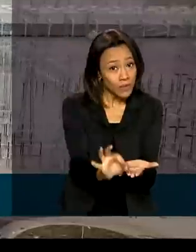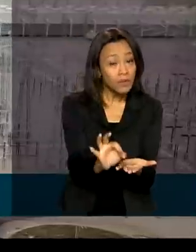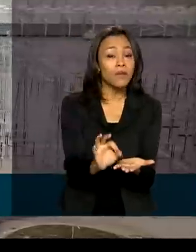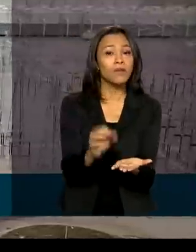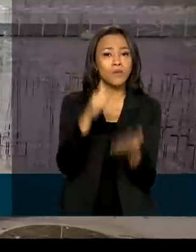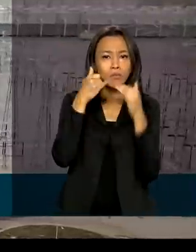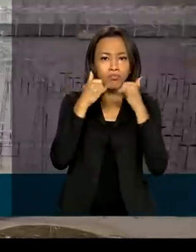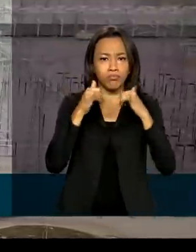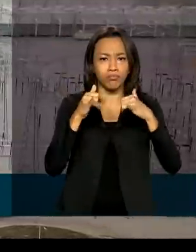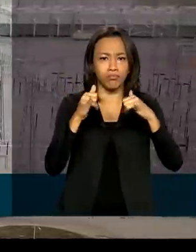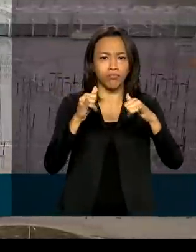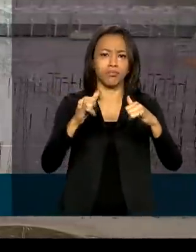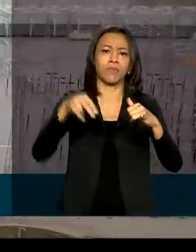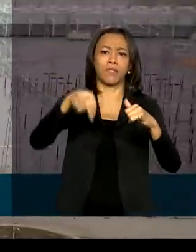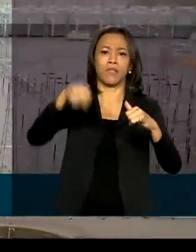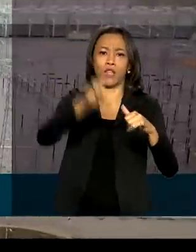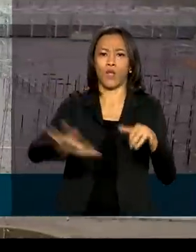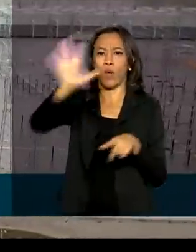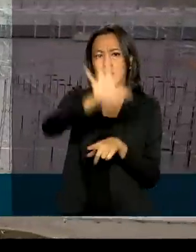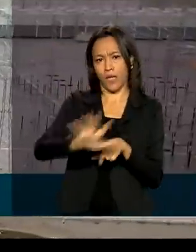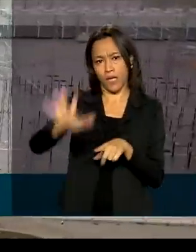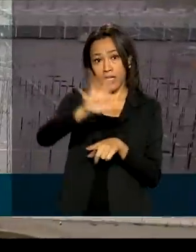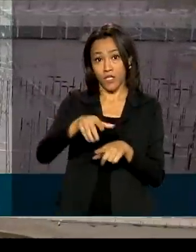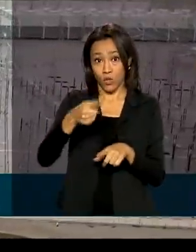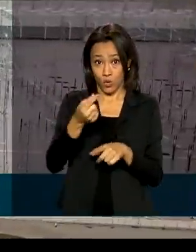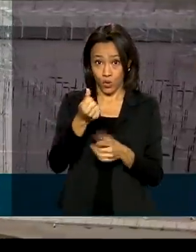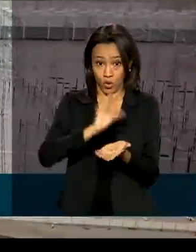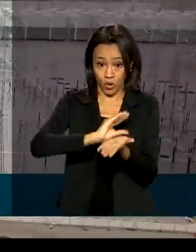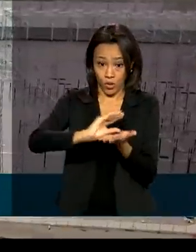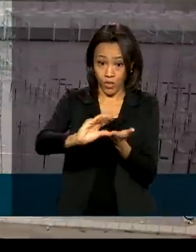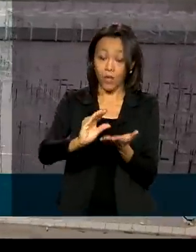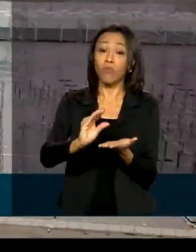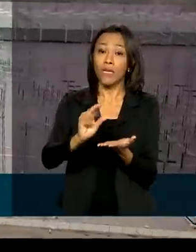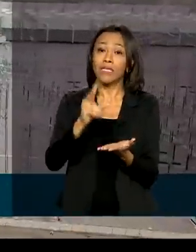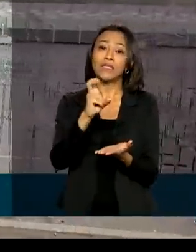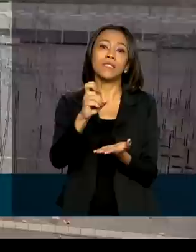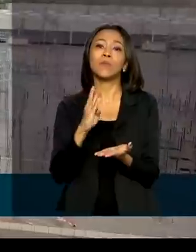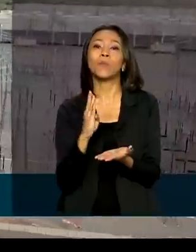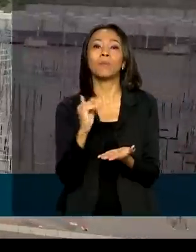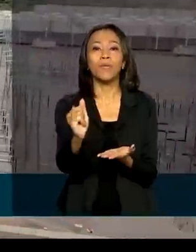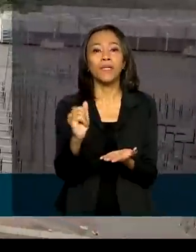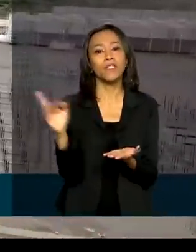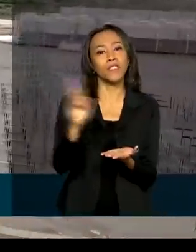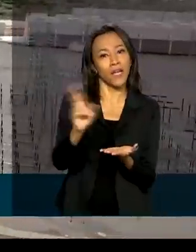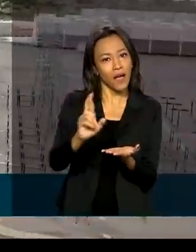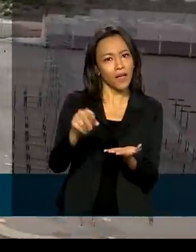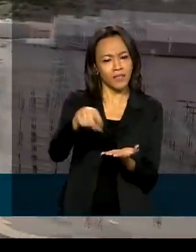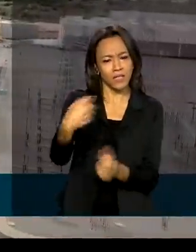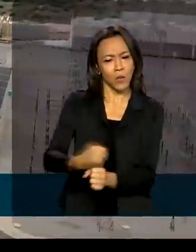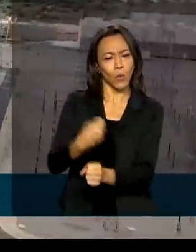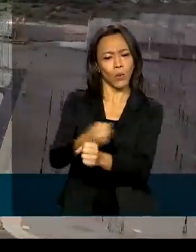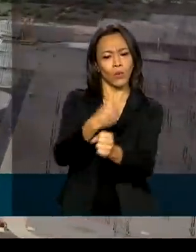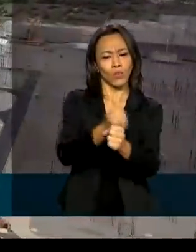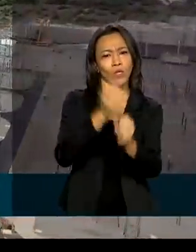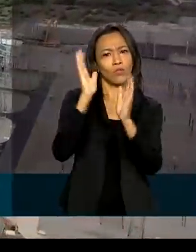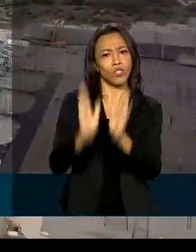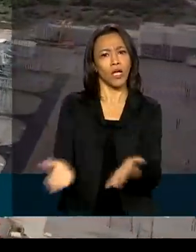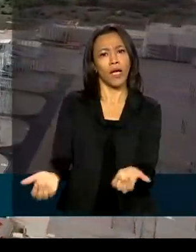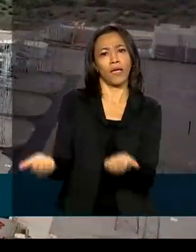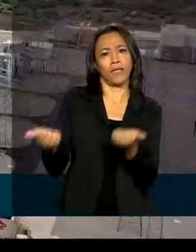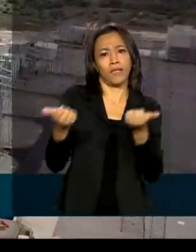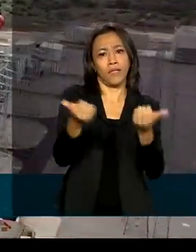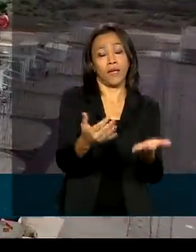necessita. Os investimentos aqui chegaram a 5 bilhões de reais e no Pico das Obras foram empregadas 3